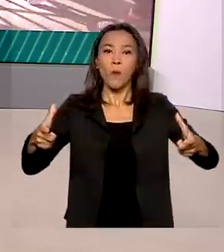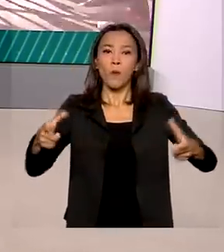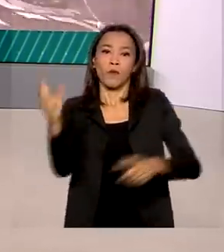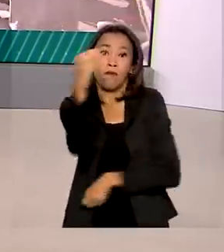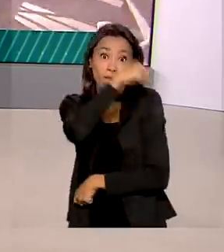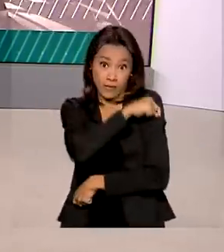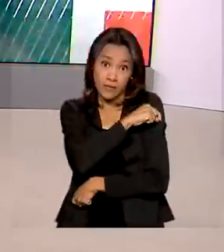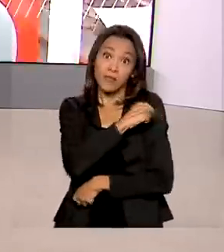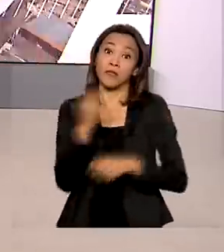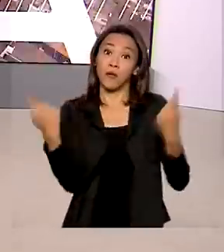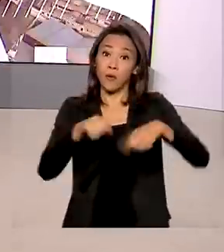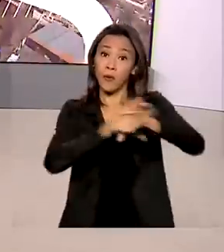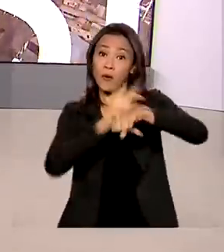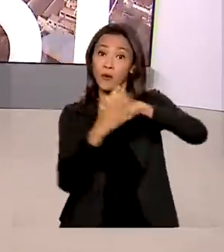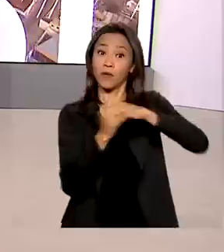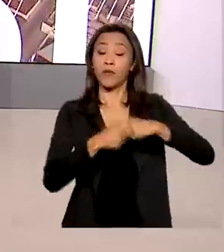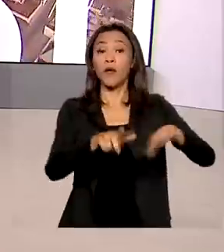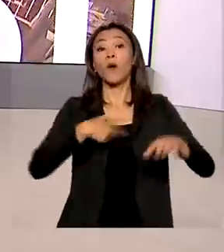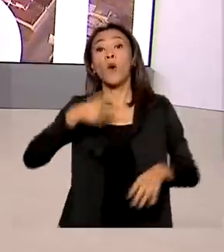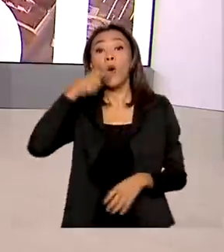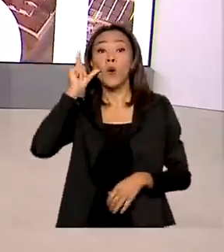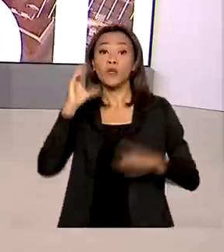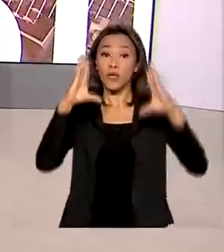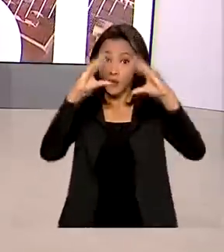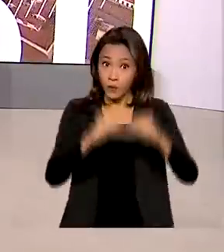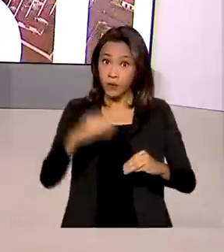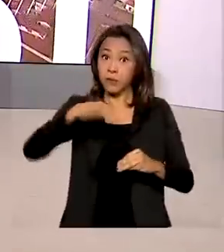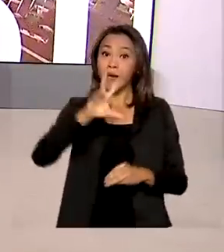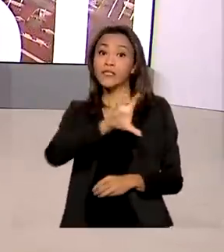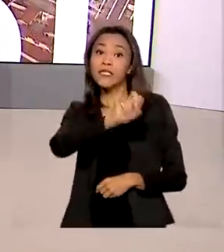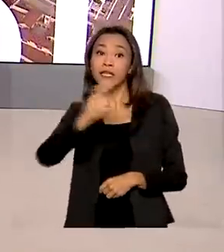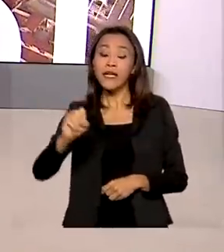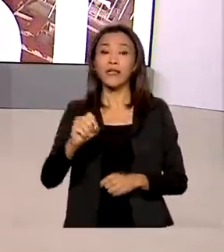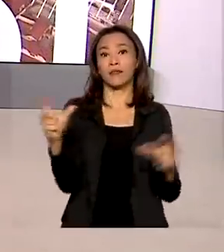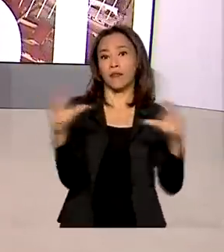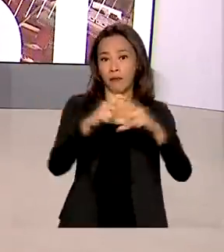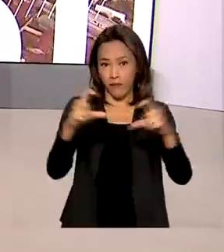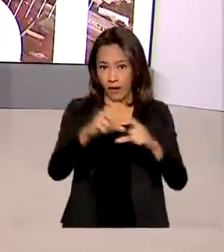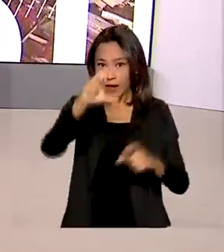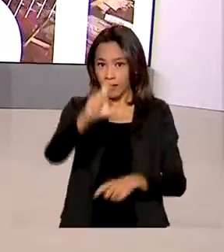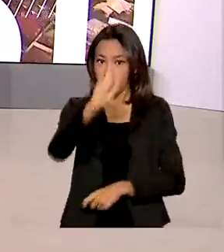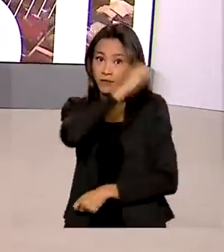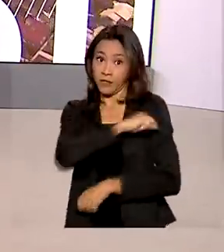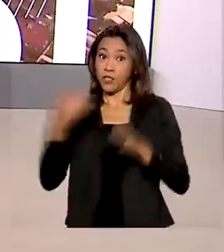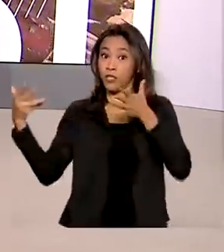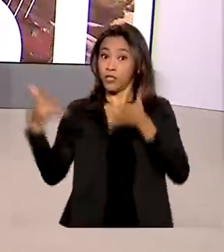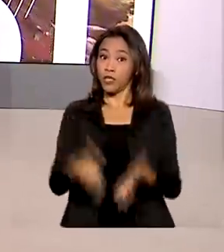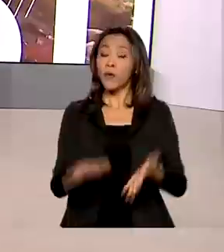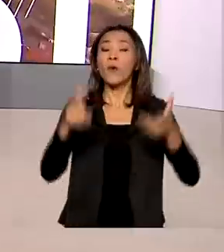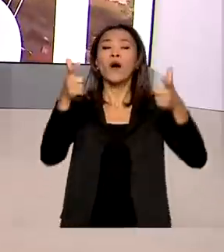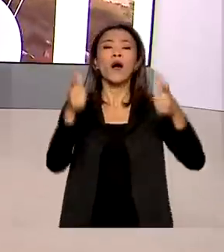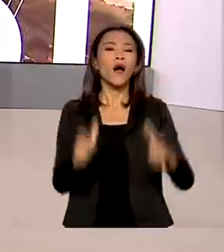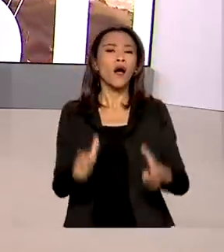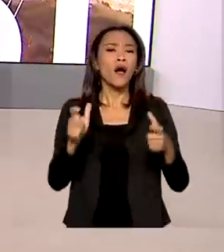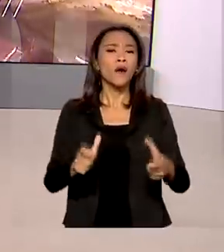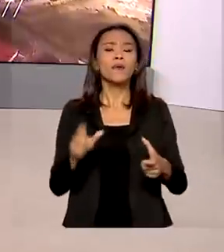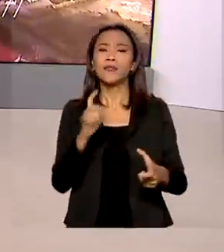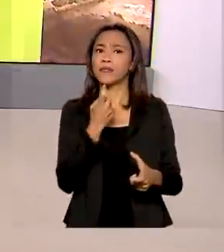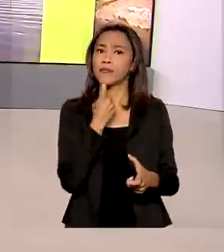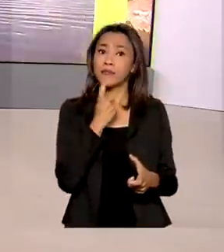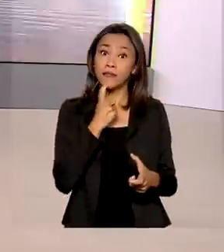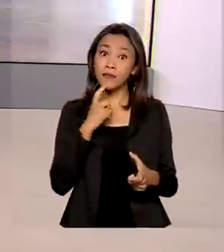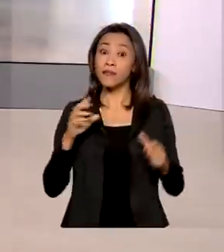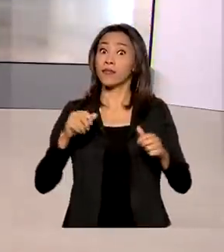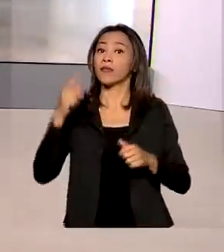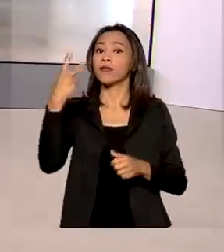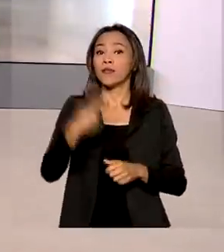Ontem à noite, mais de 500 mil doses de imunizantes da Pfizer chegaram no aeroporto de Viracopos, em Campinas. Quem tem as informações para a gente